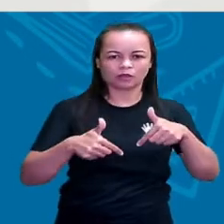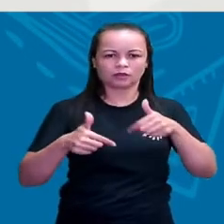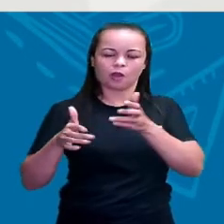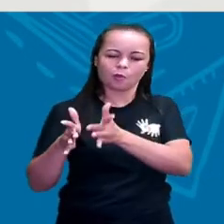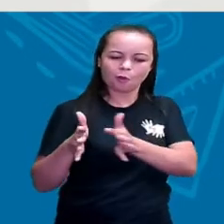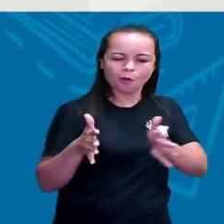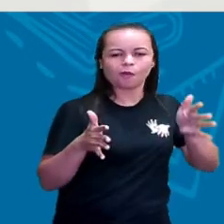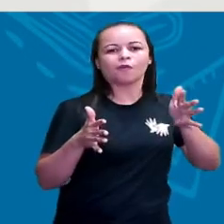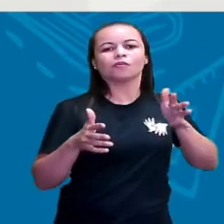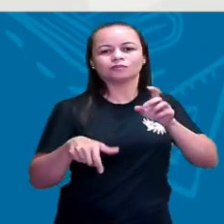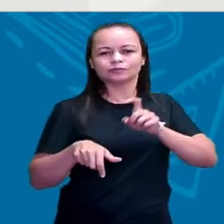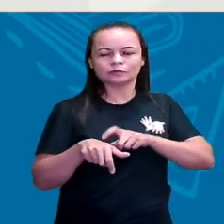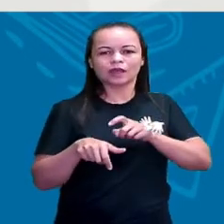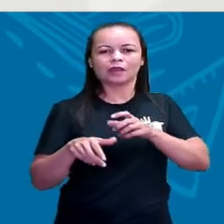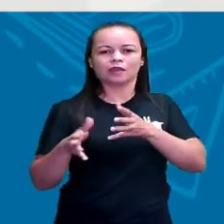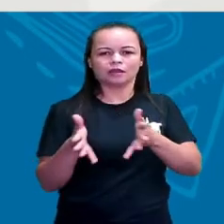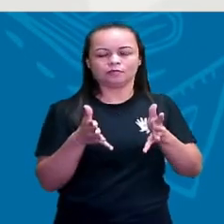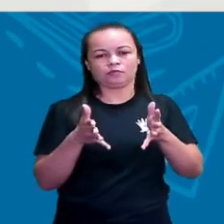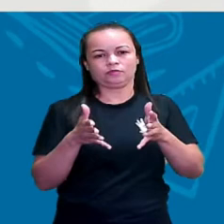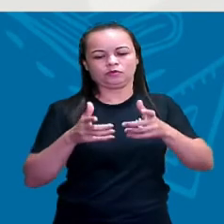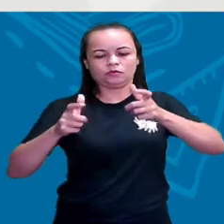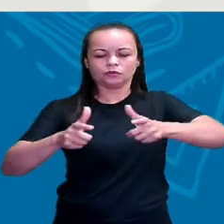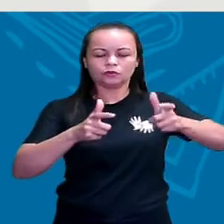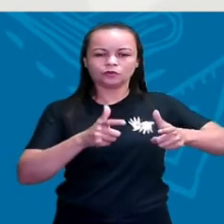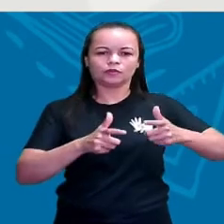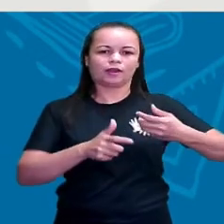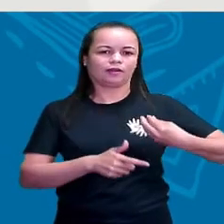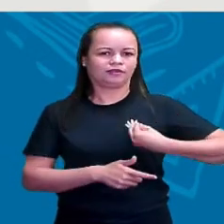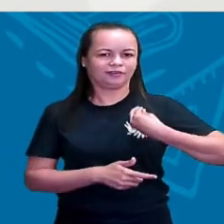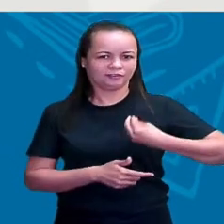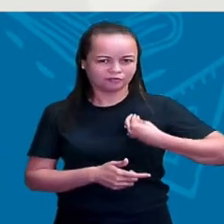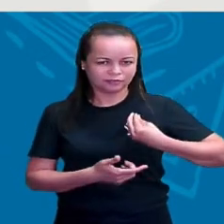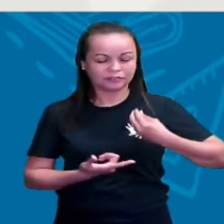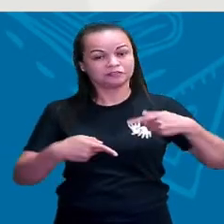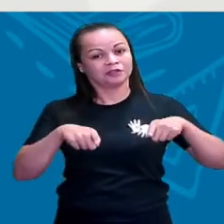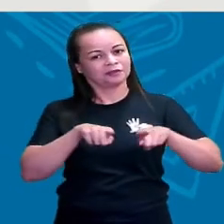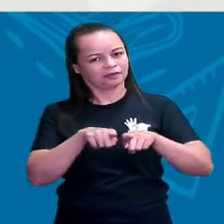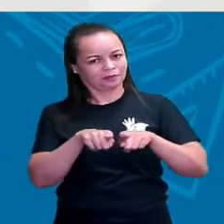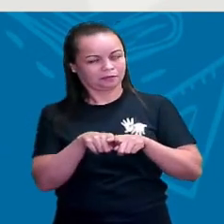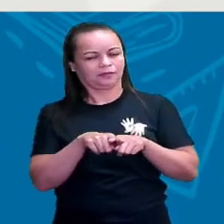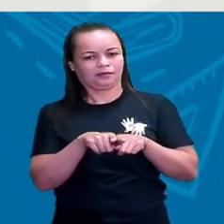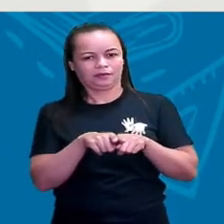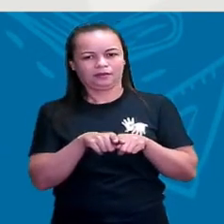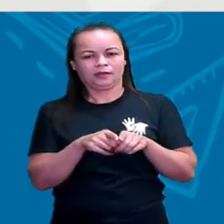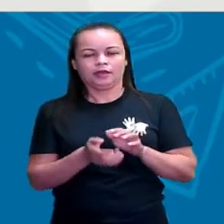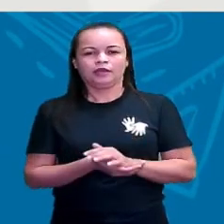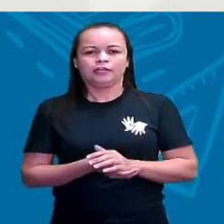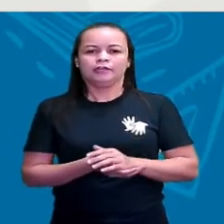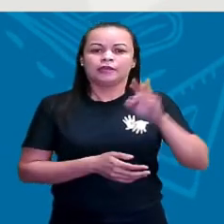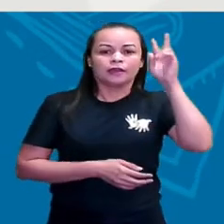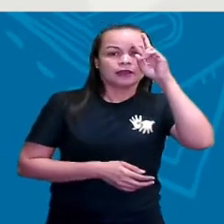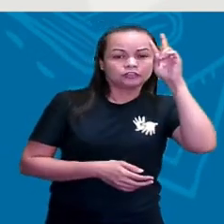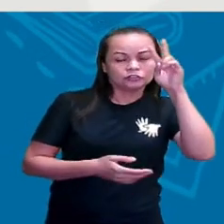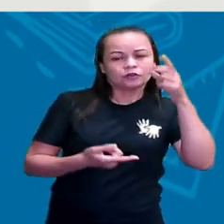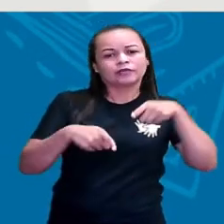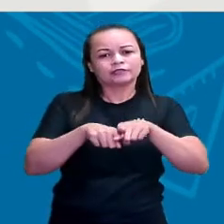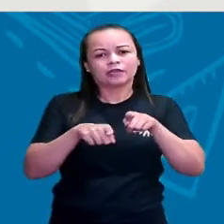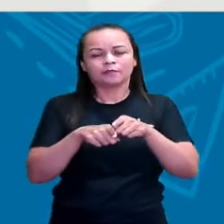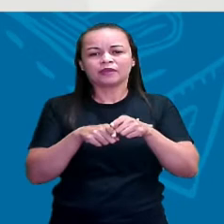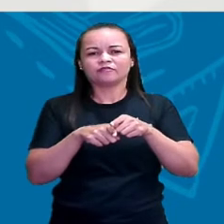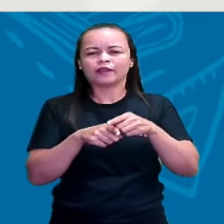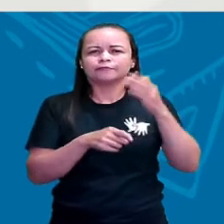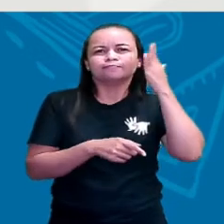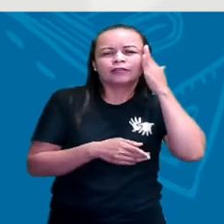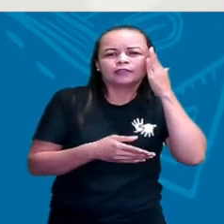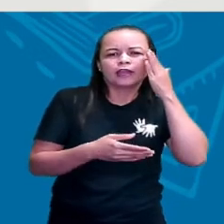história vai fazer a gente compreender o lugar em que a gente vive. A história, ela vai nos ajudar a entender a si e aos outros.